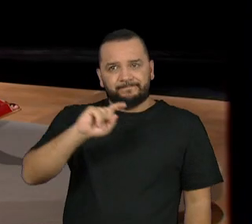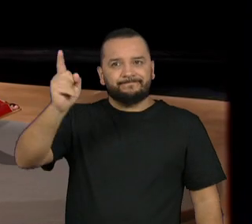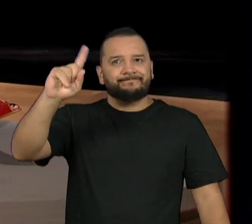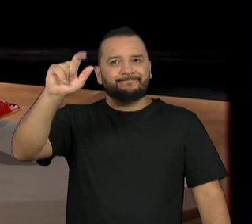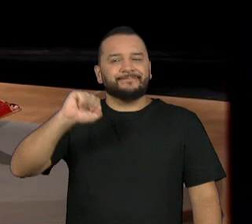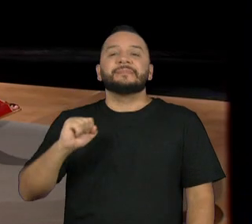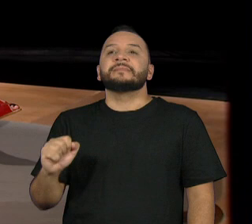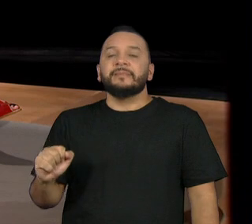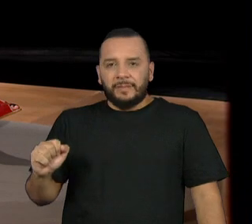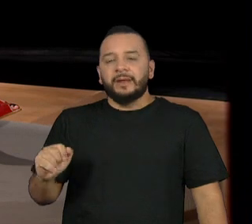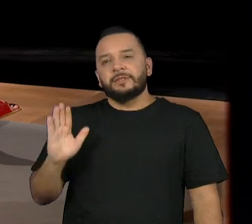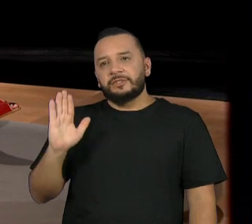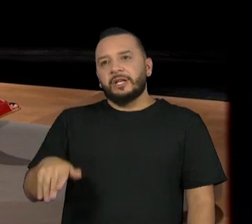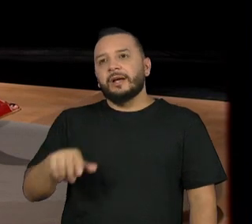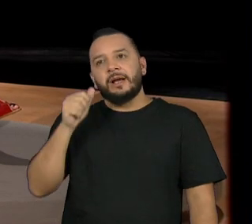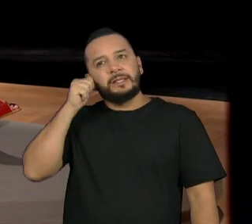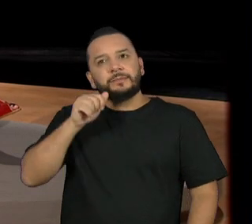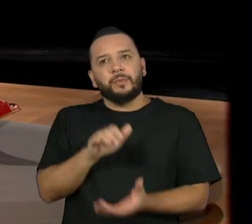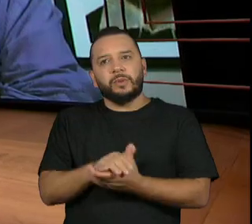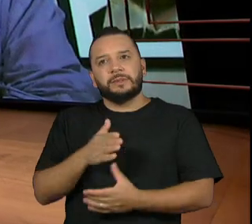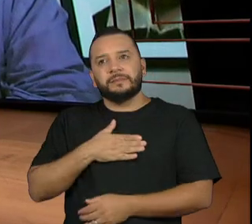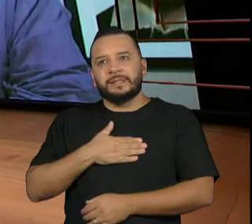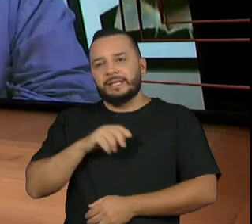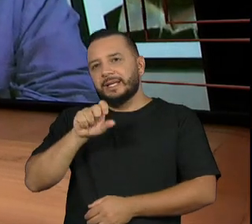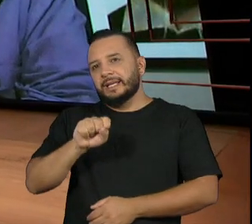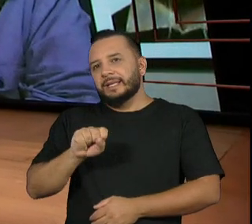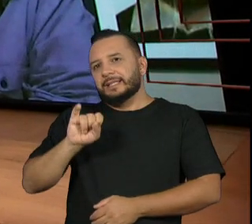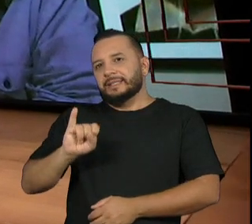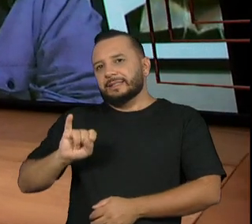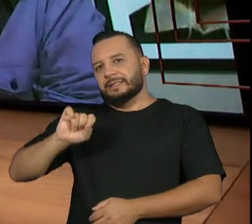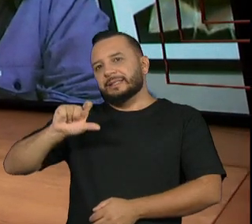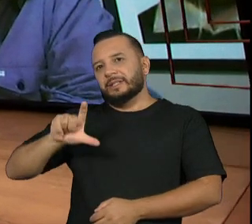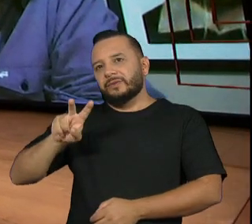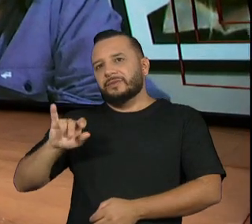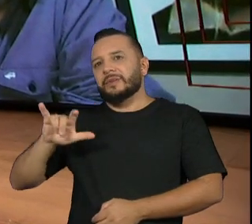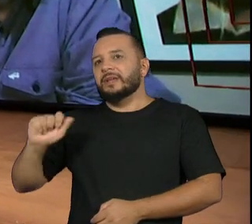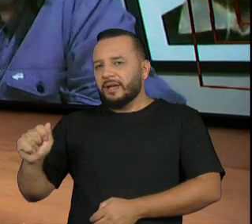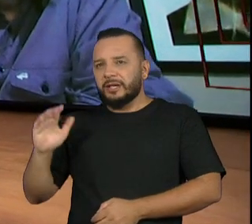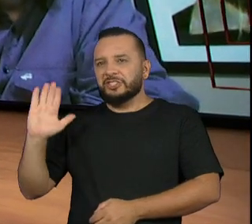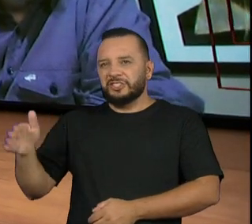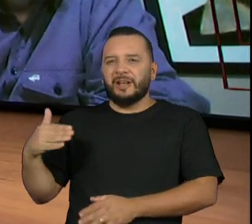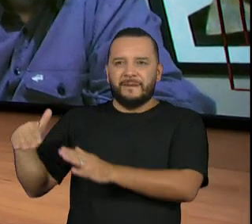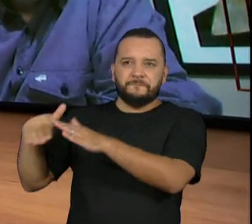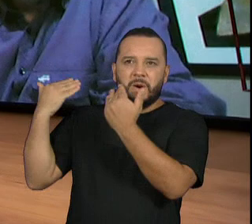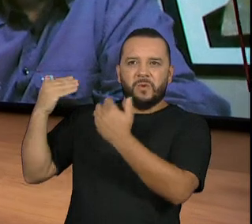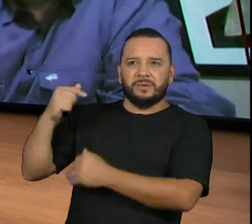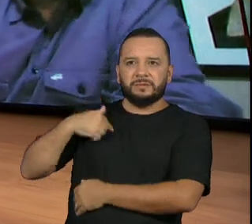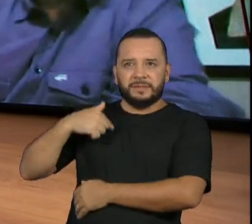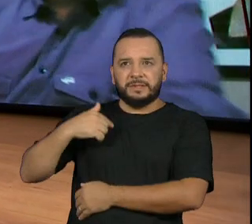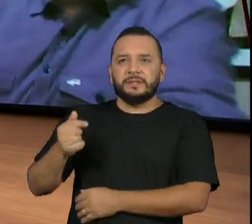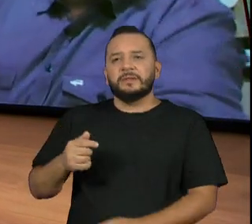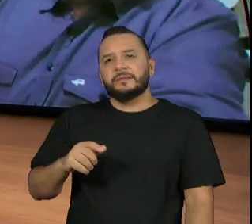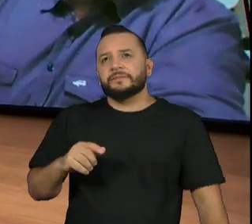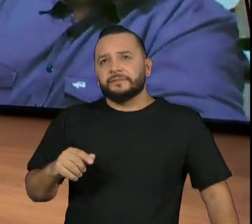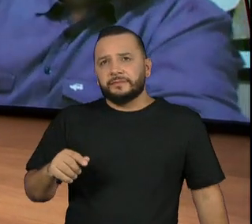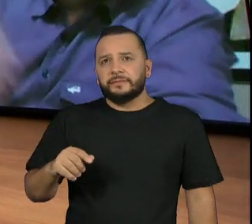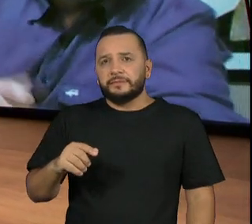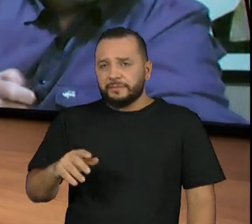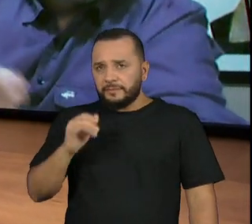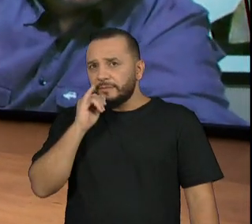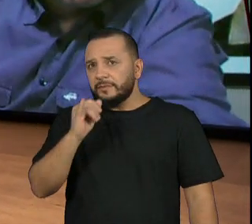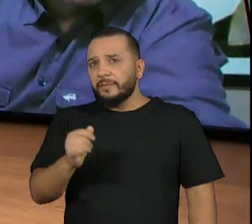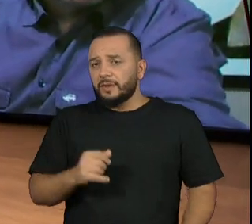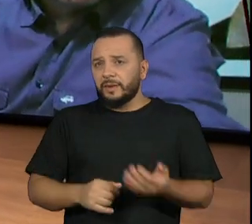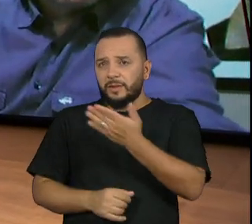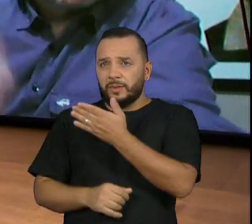eu tomei uma bronca da Silvia, a minha esposa, a que pede aqui que ficou vendo agora comigo. Ela virou para esse cara aqui, para o Brecht,